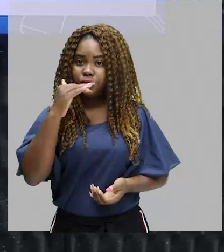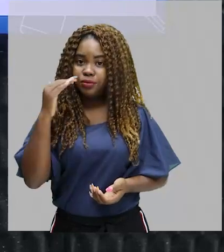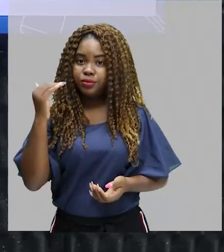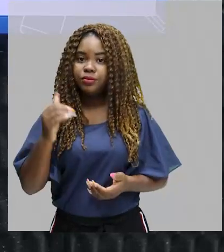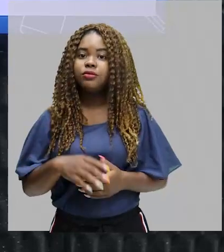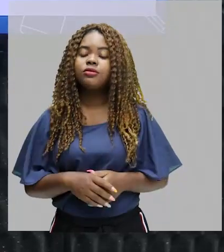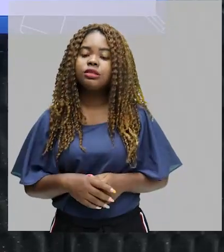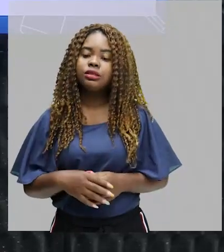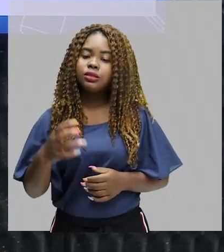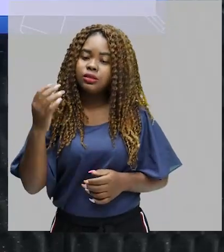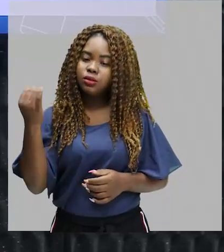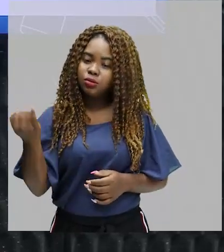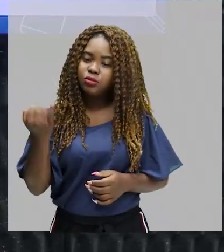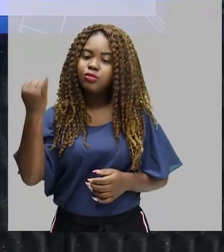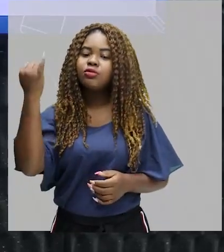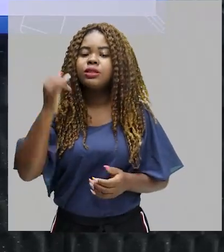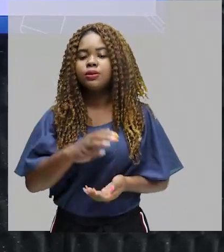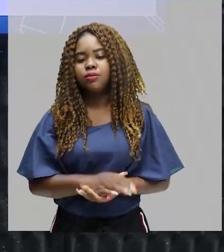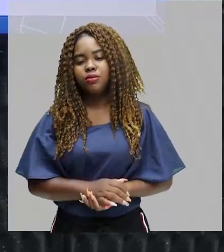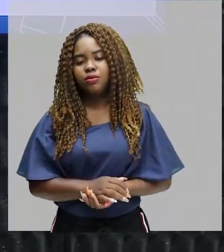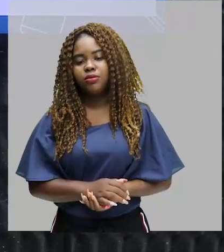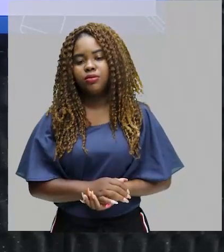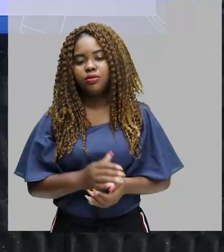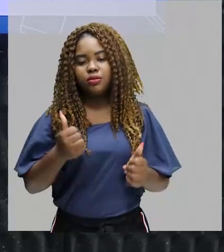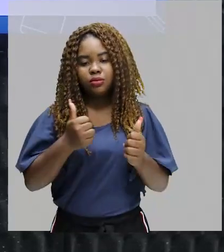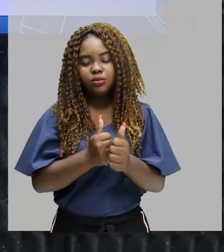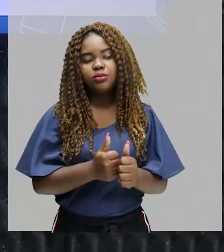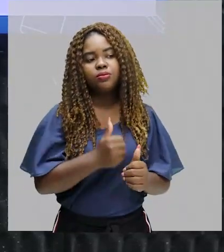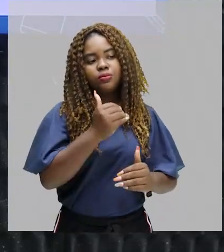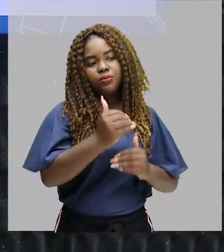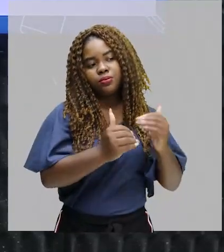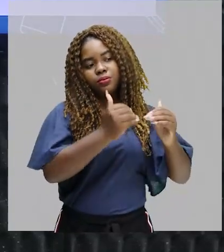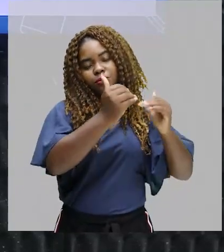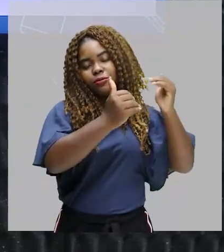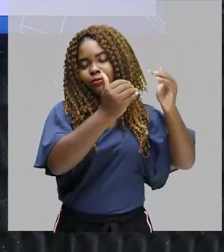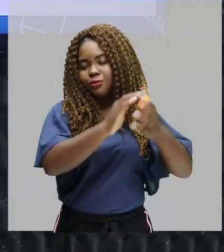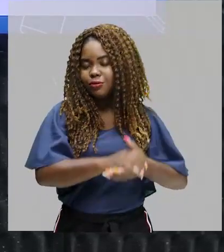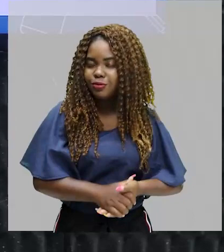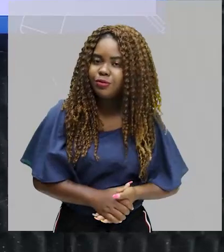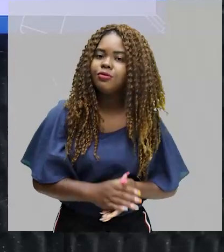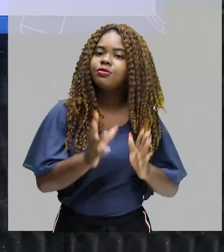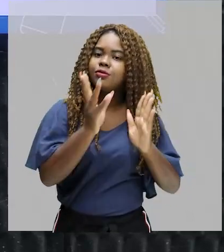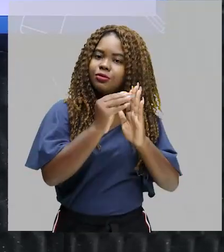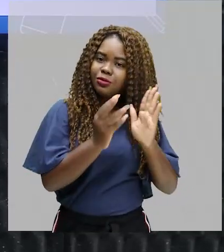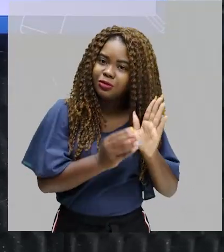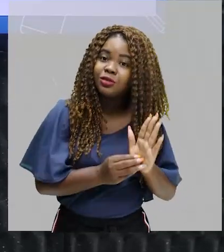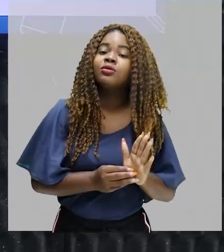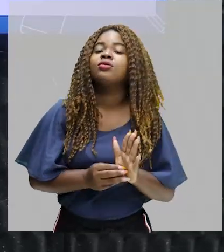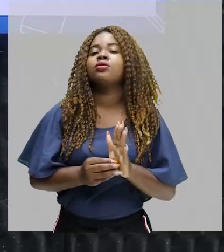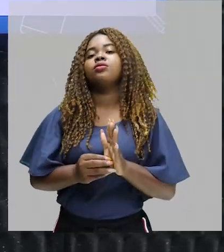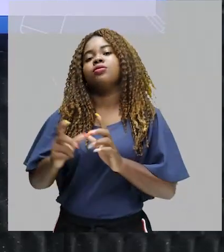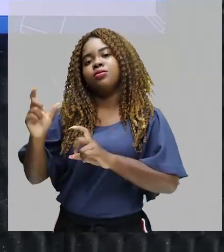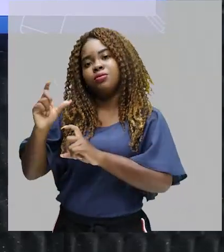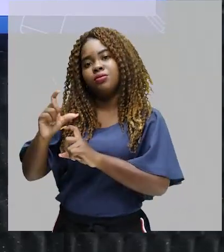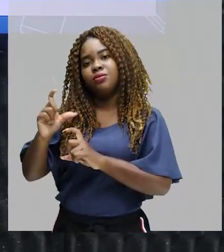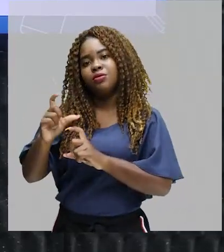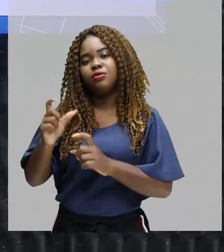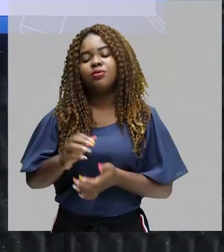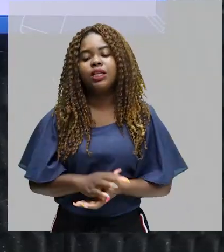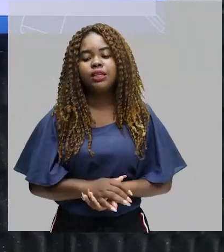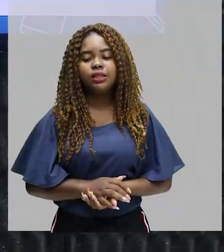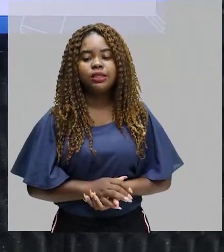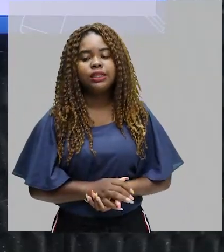Então é muito interessante a ver essa evolução, não só gráfica, mas também toda essa evolução do conteúdo da turma da Mônica. Então,